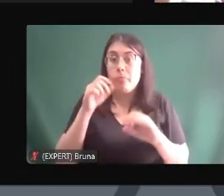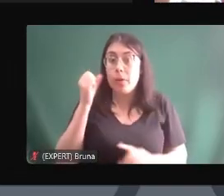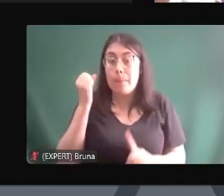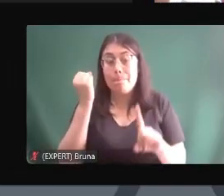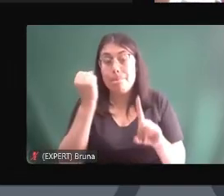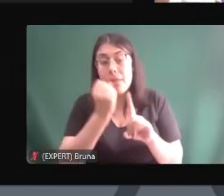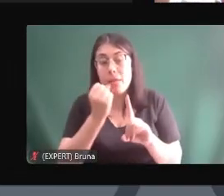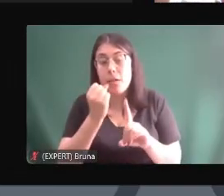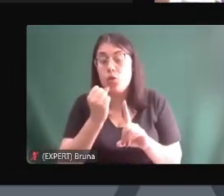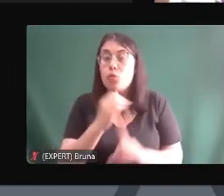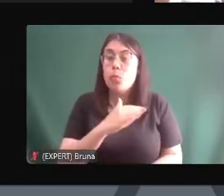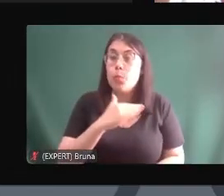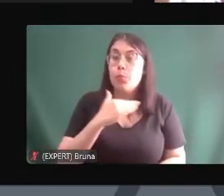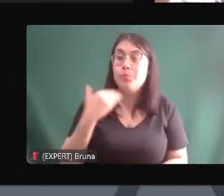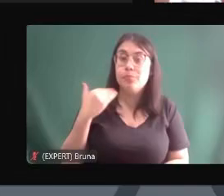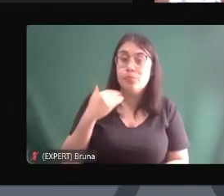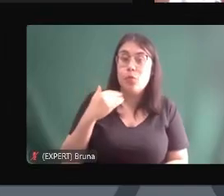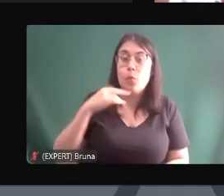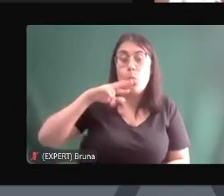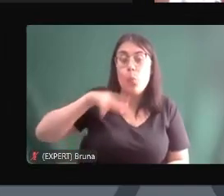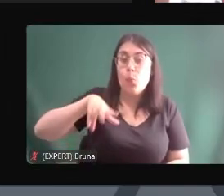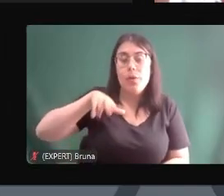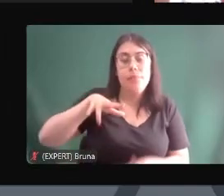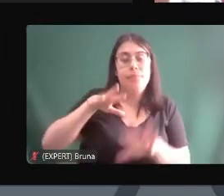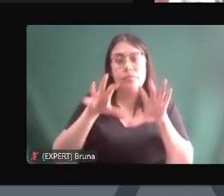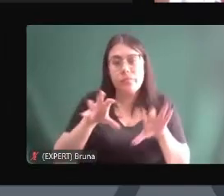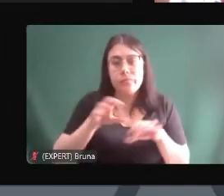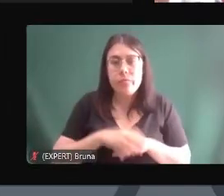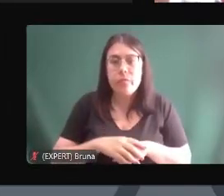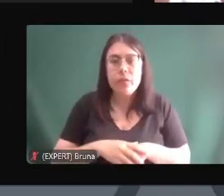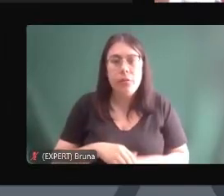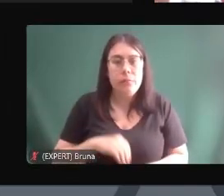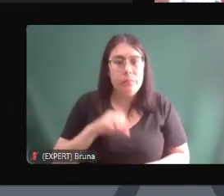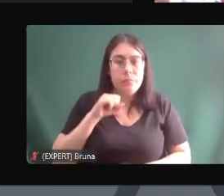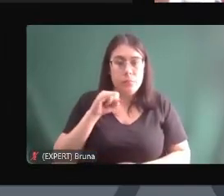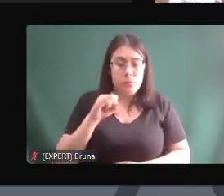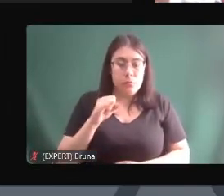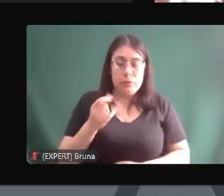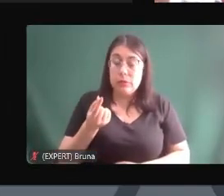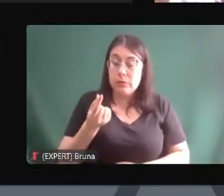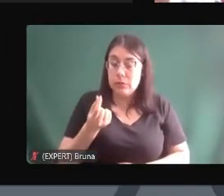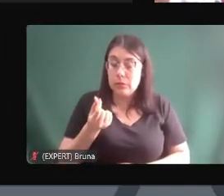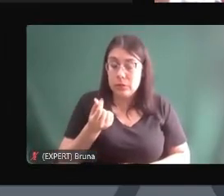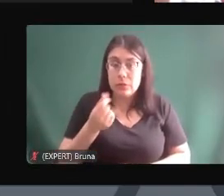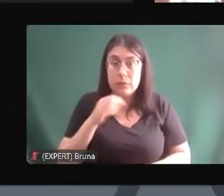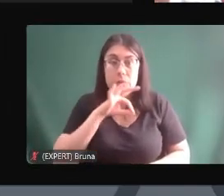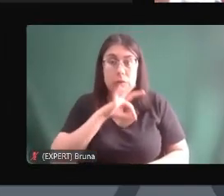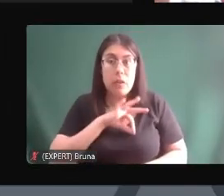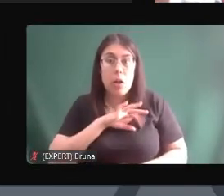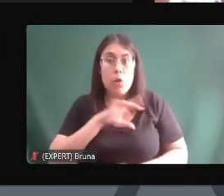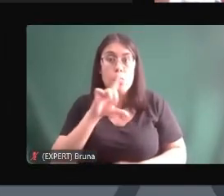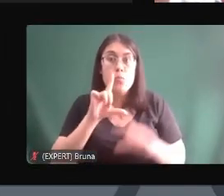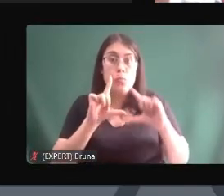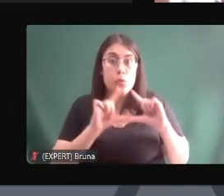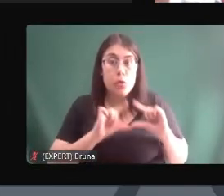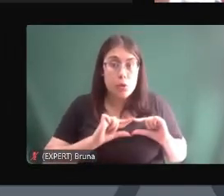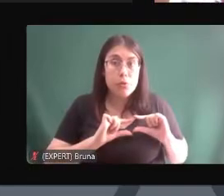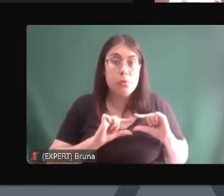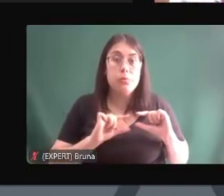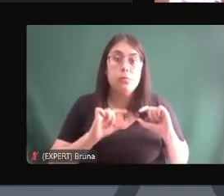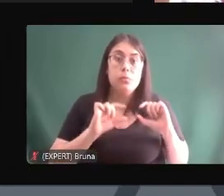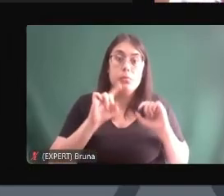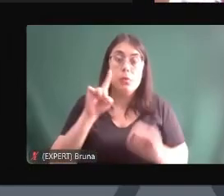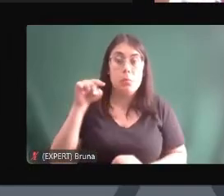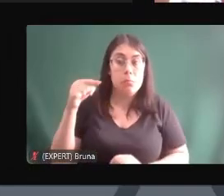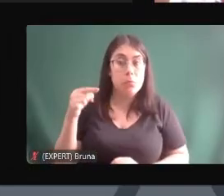morrendo talvez não seja o que você pensa se você mesmo ganhando pouco seguir uma outra trajetória a sua vida pode ser mais